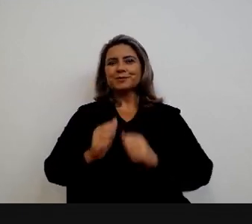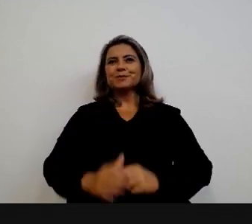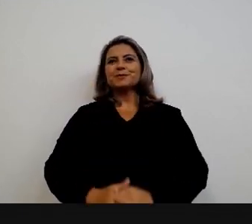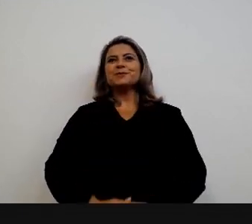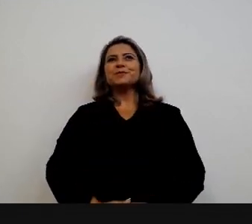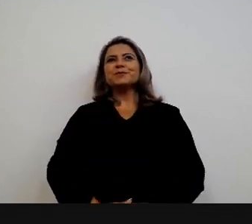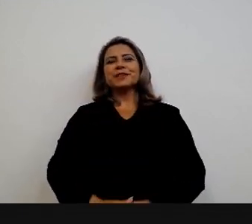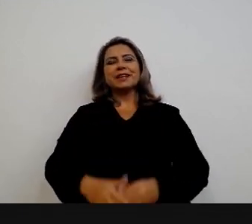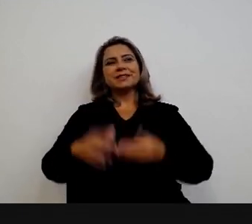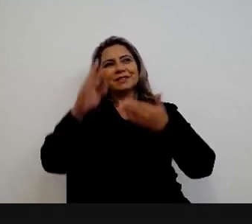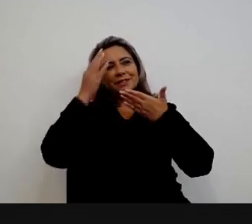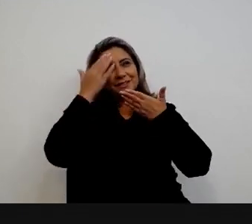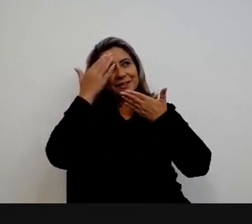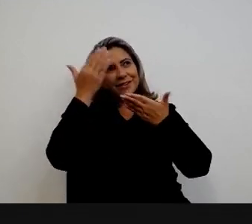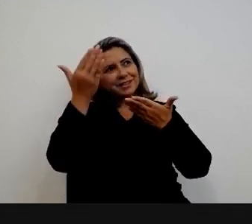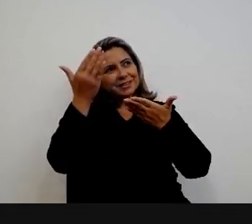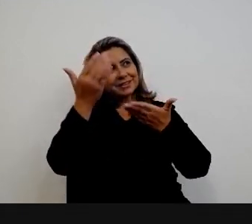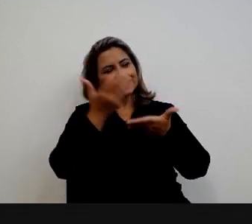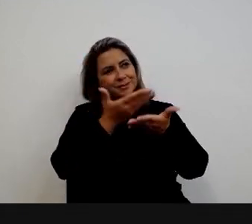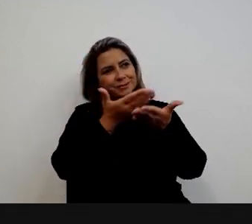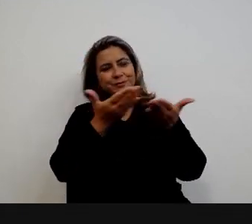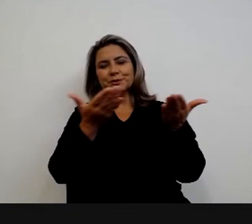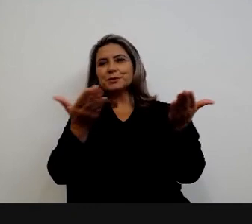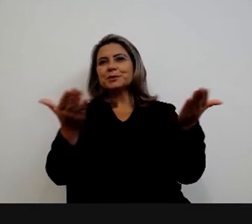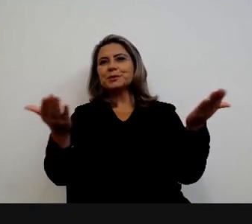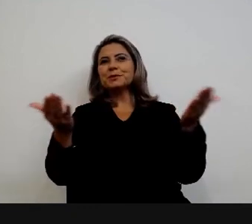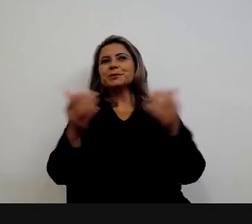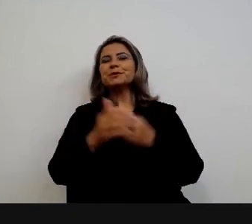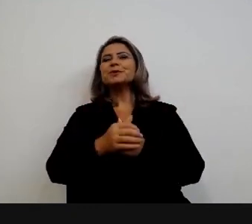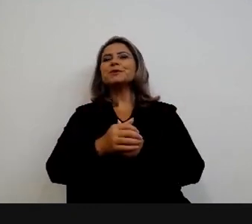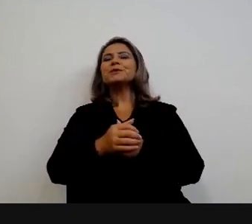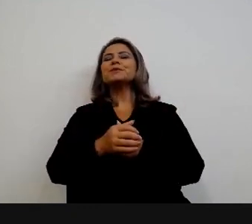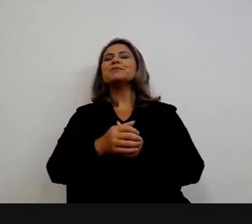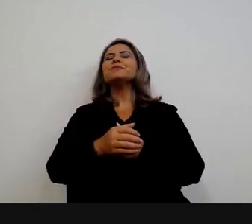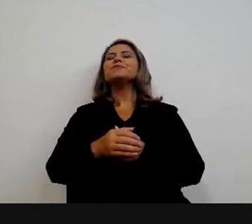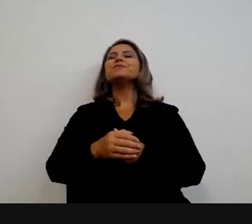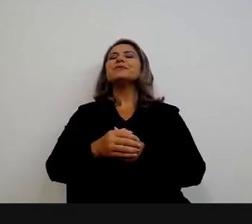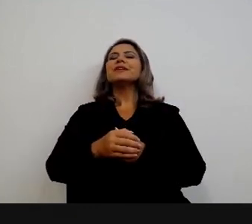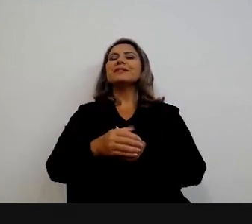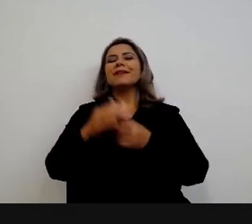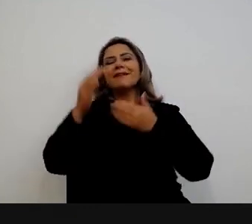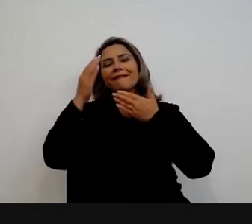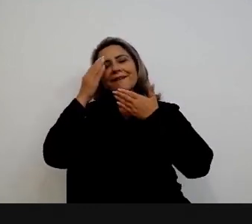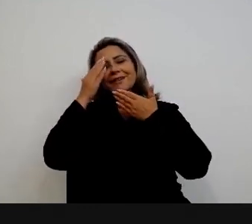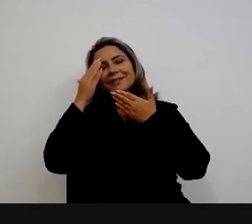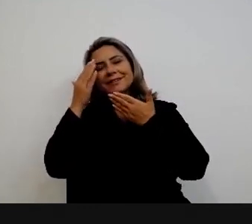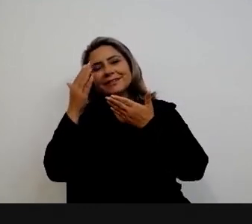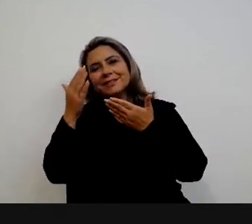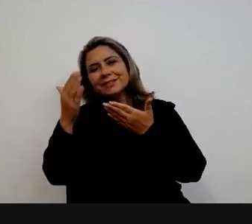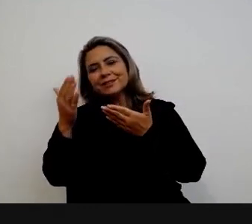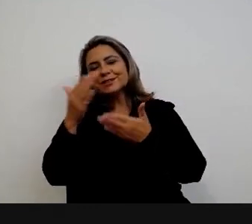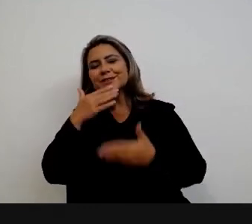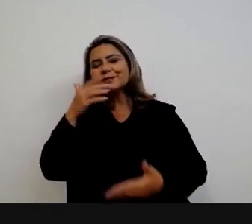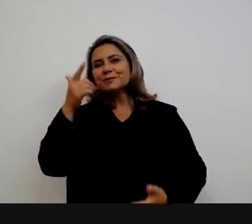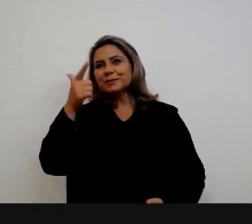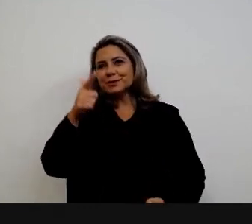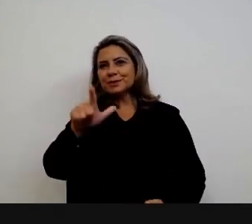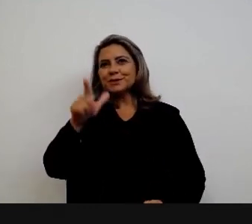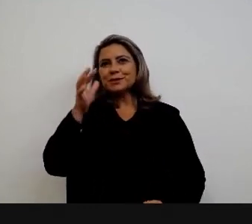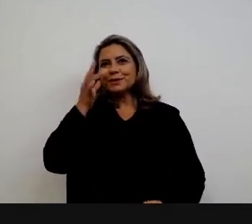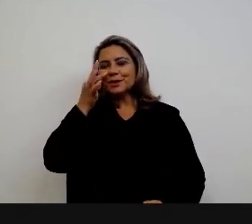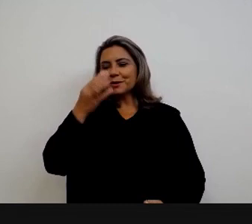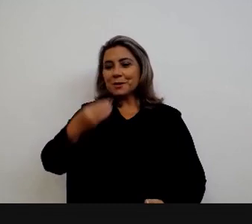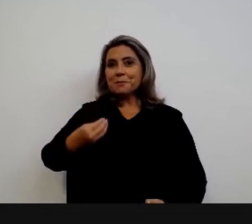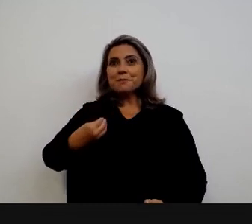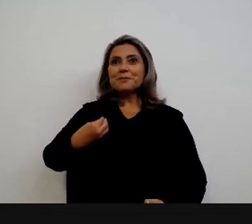em nome de todos eu gostaria de ir da direção geral da casa eu gostaria de agradecer mais uma vez a sua